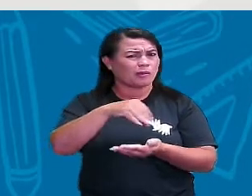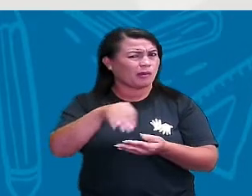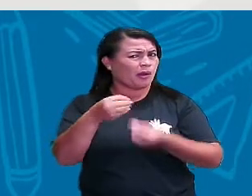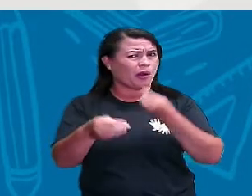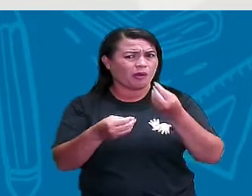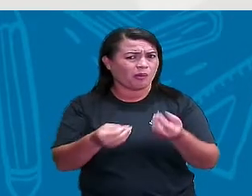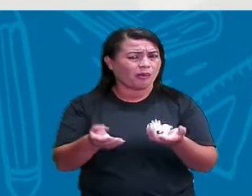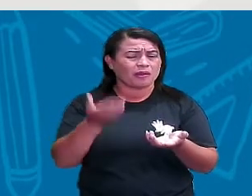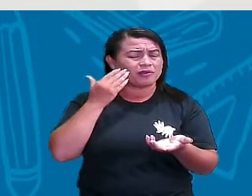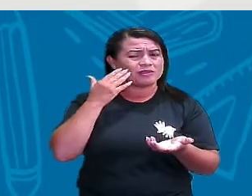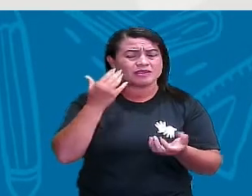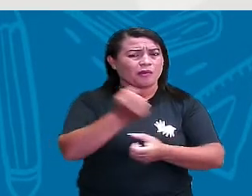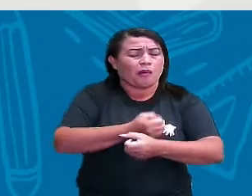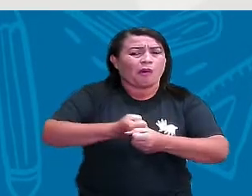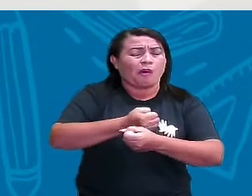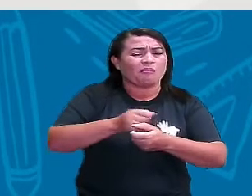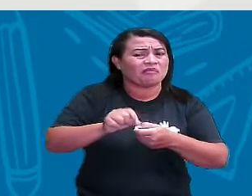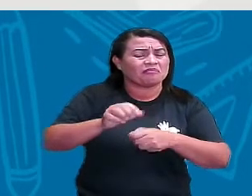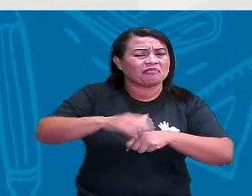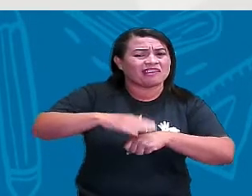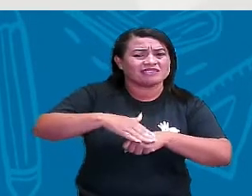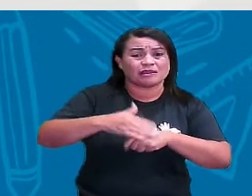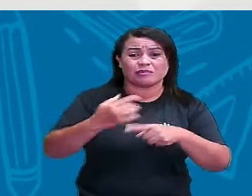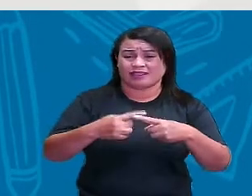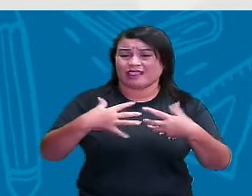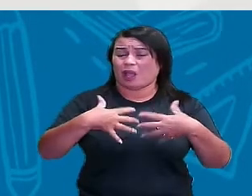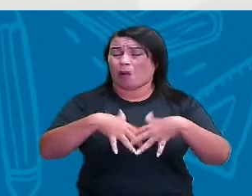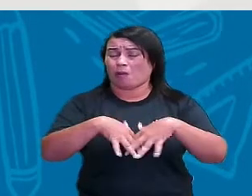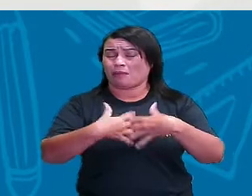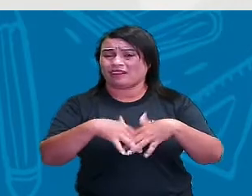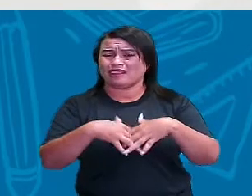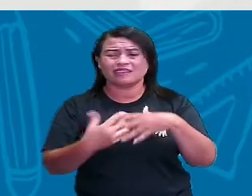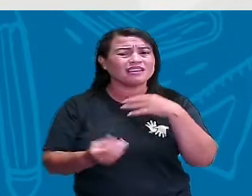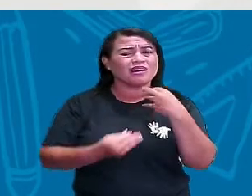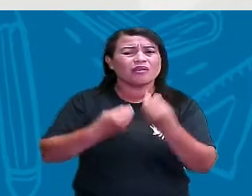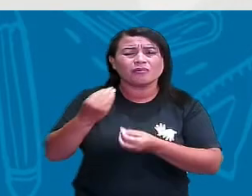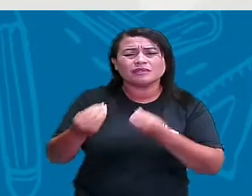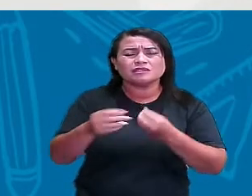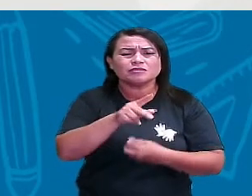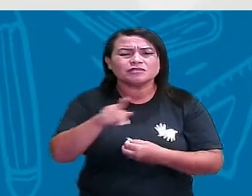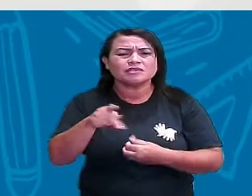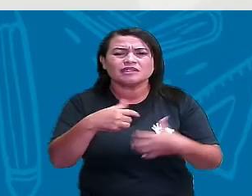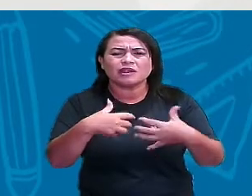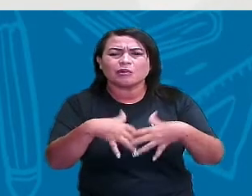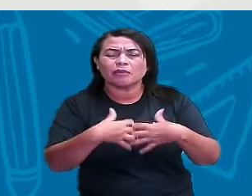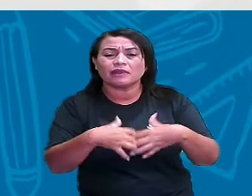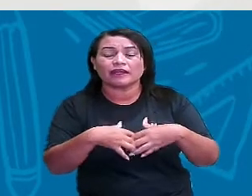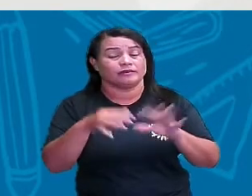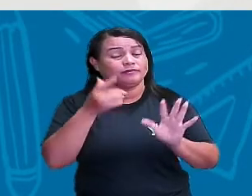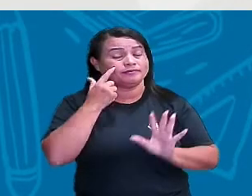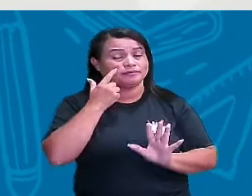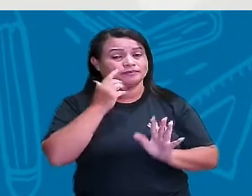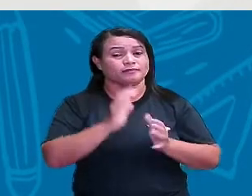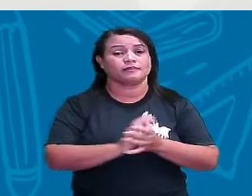medidas já estão complicadas demais, vocês não acham? Como assim, professora, já tá complicado? Ó, quanto é